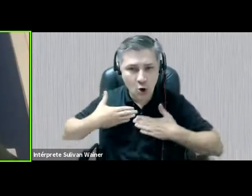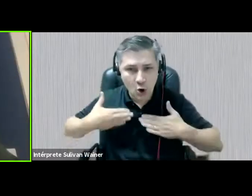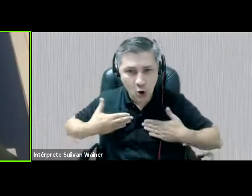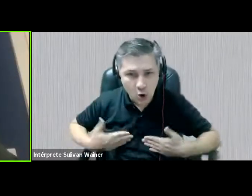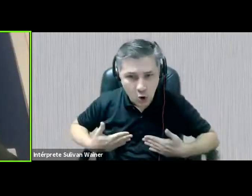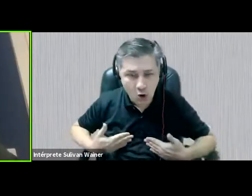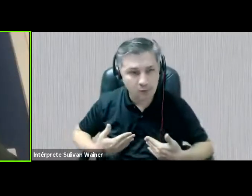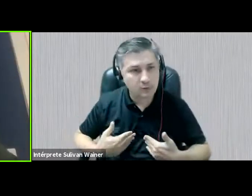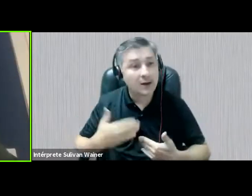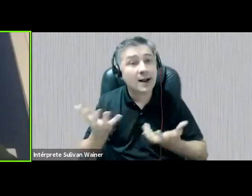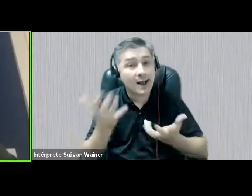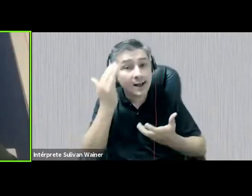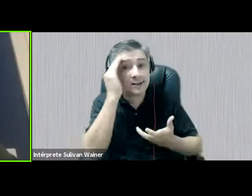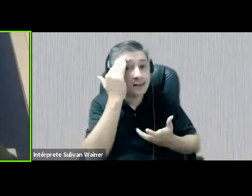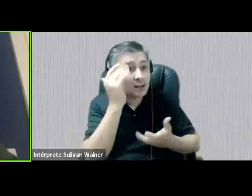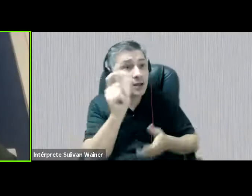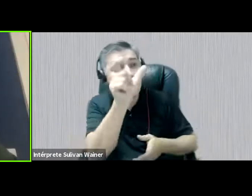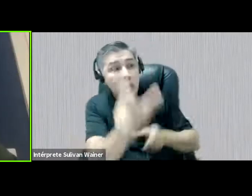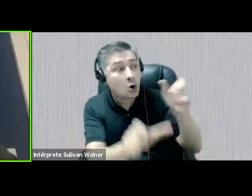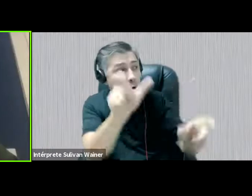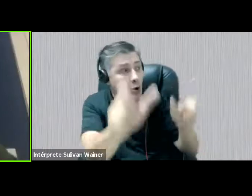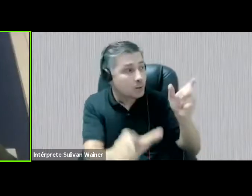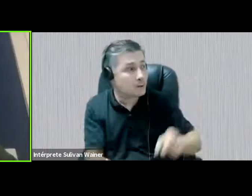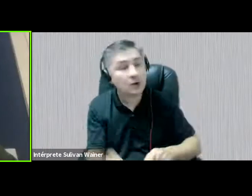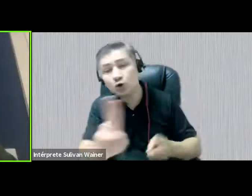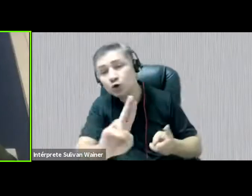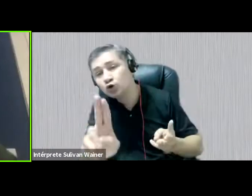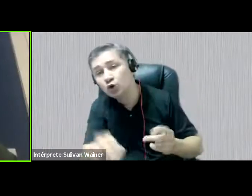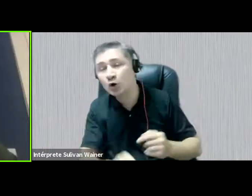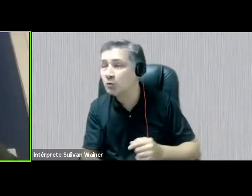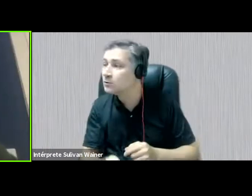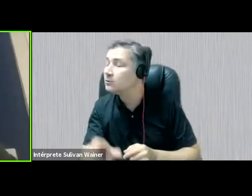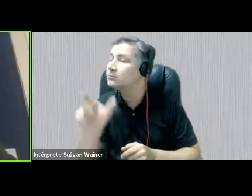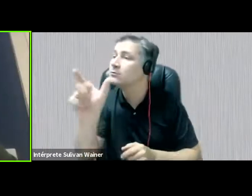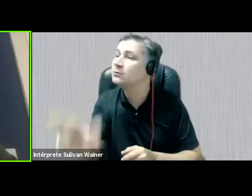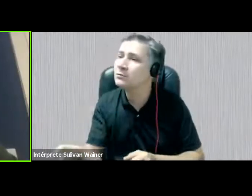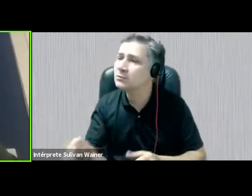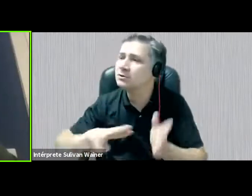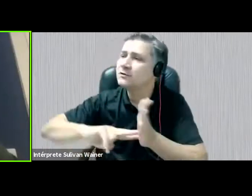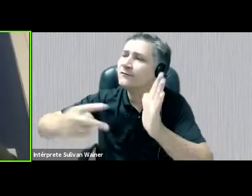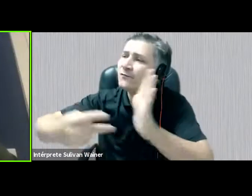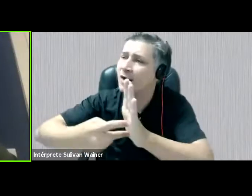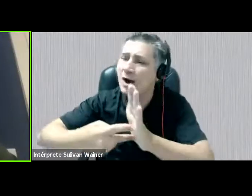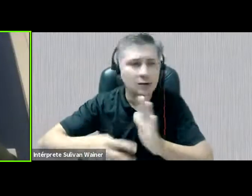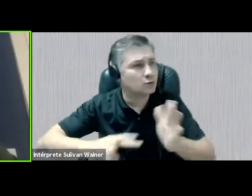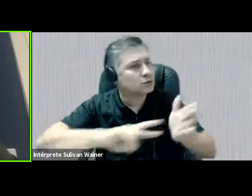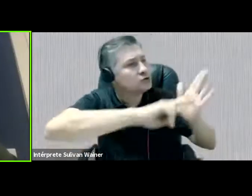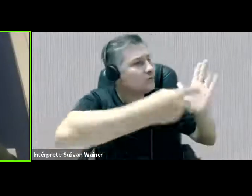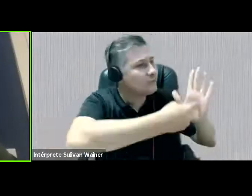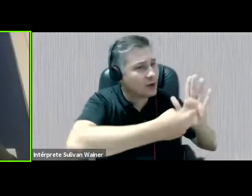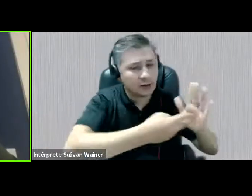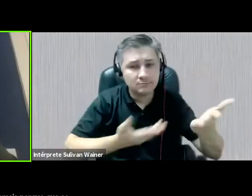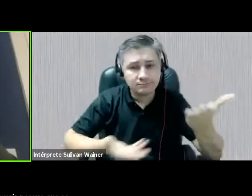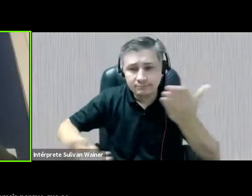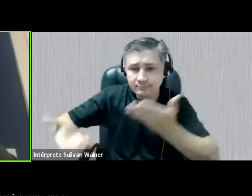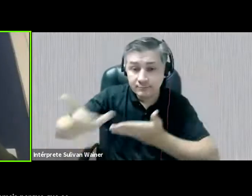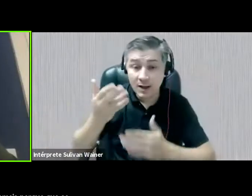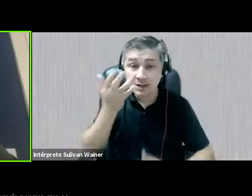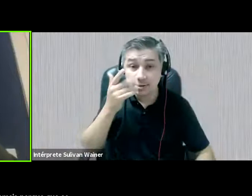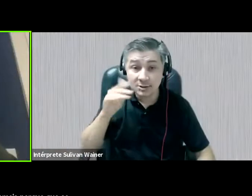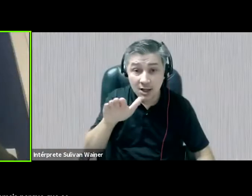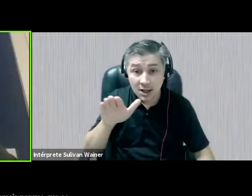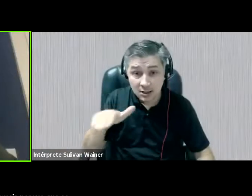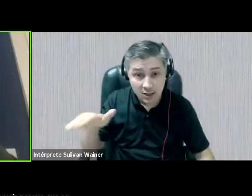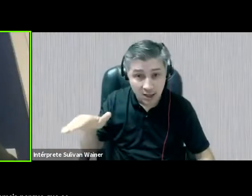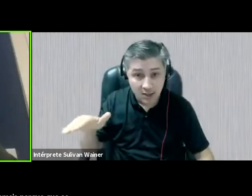os corpos dos outros, querem entender como se nomeia, por que que se atribui certos significados, né, as narrativas, as crianças, né,